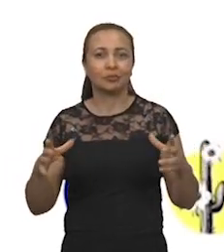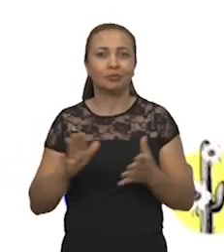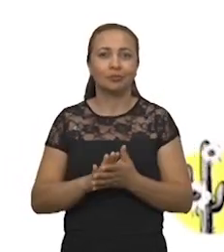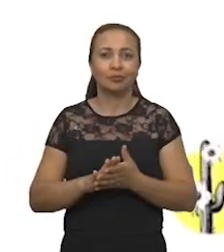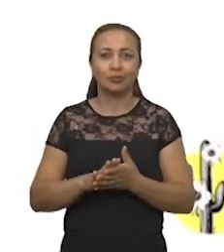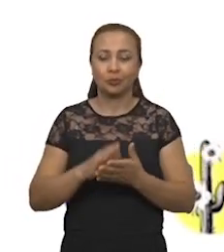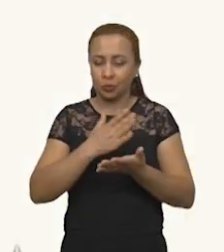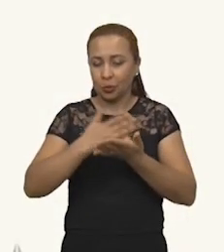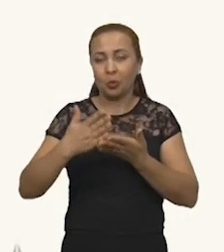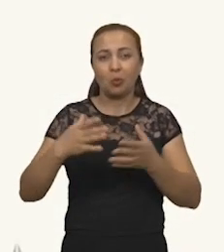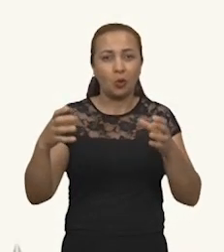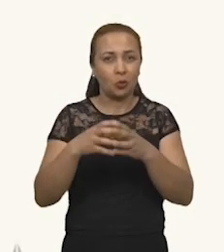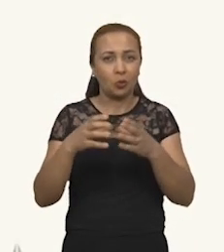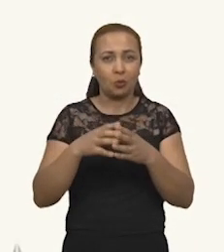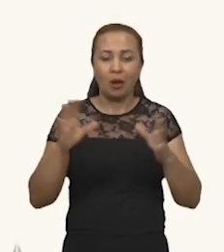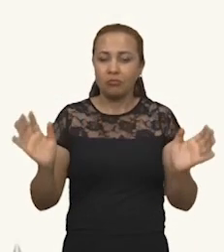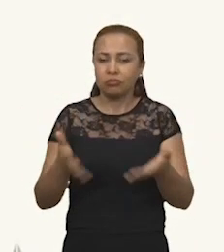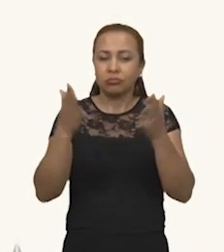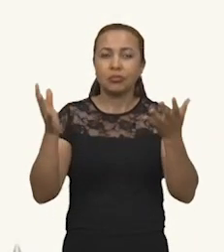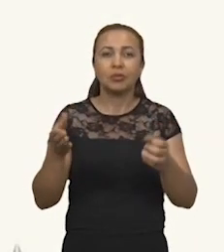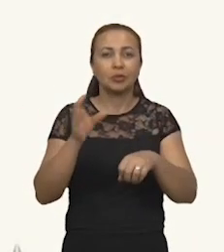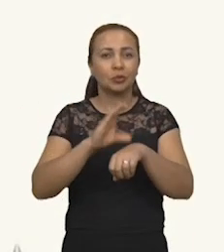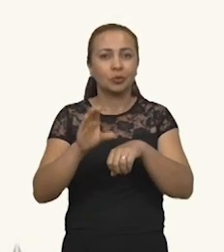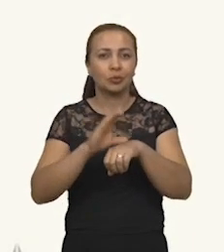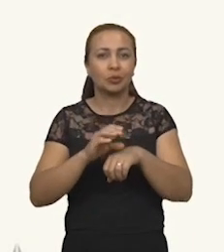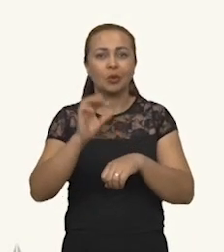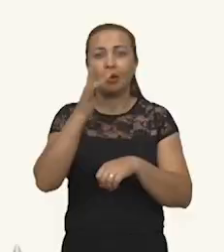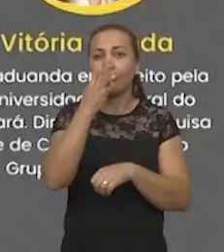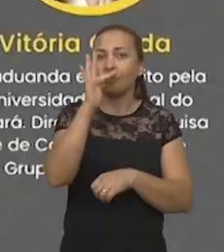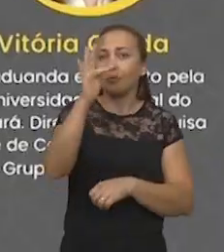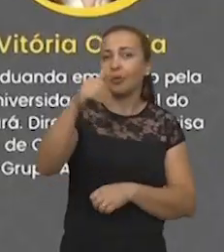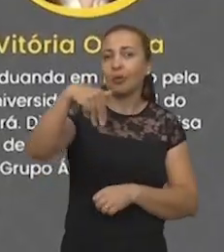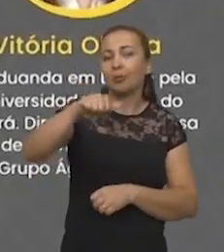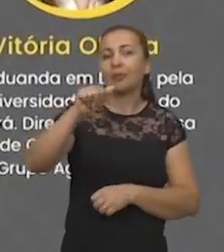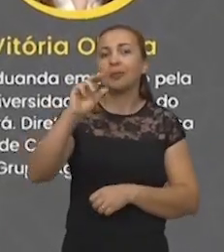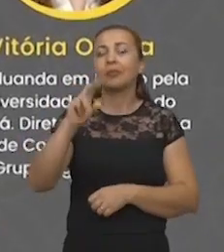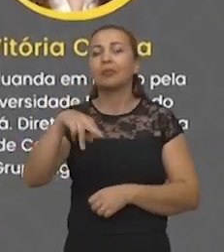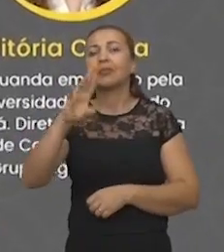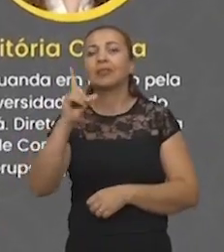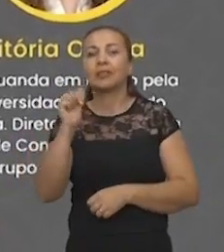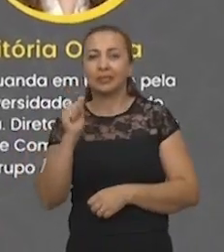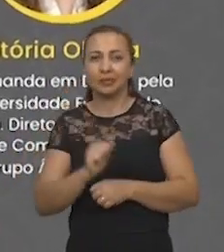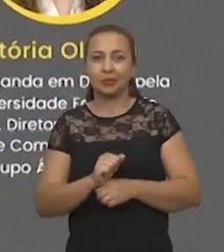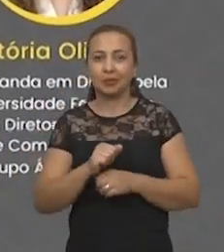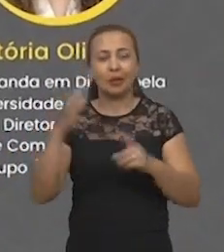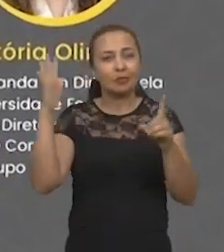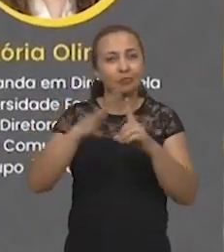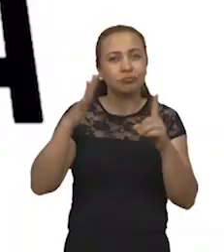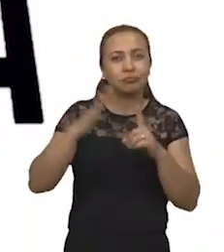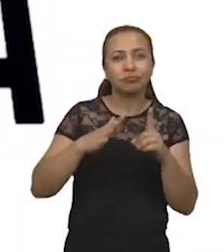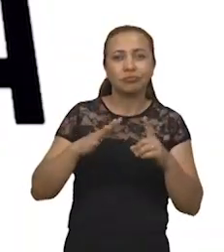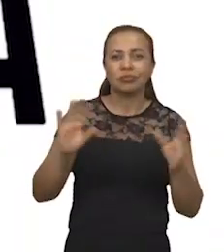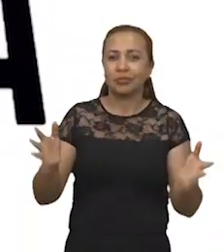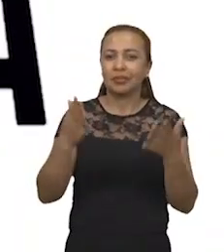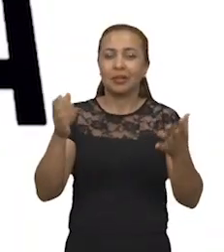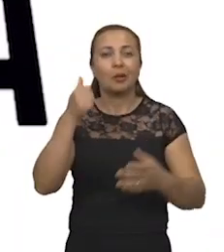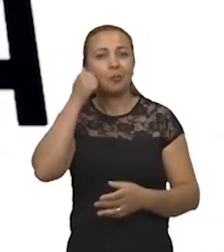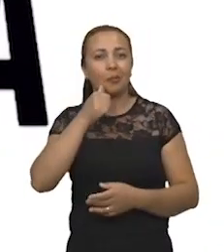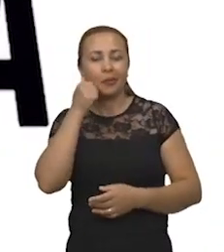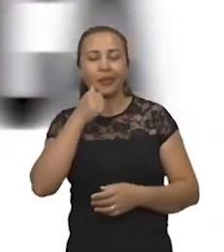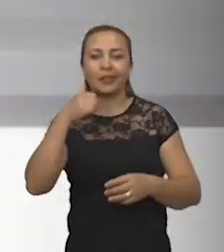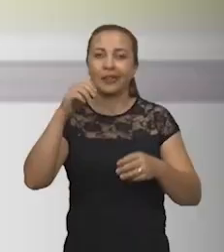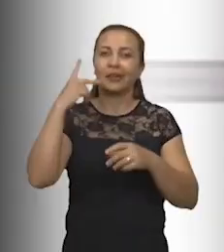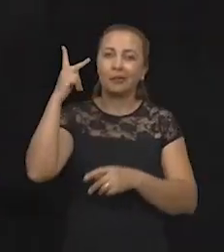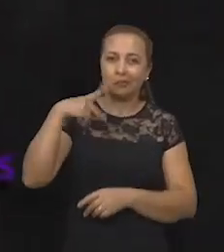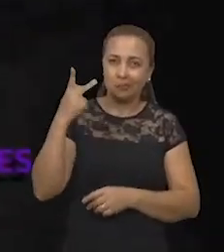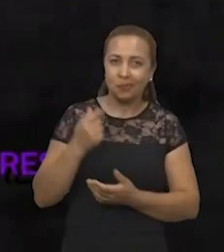Uma das iniciativas do grupo foi a promoção do curso Flor do Mandacaru, de educação e incentivo à participação da mulher na